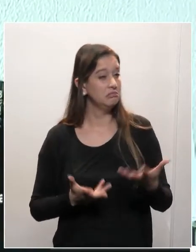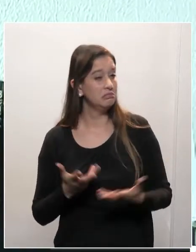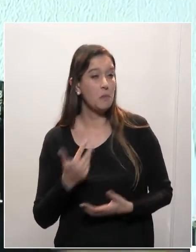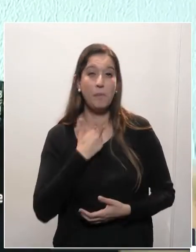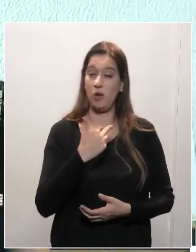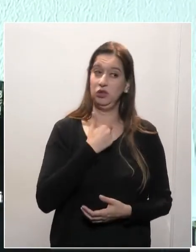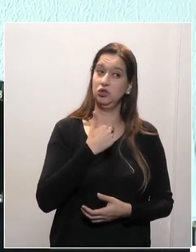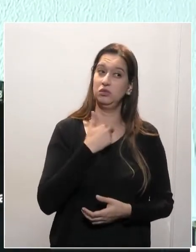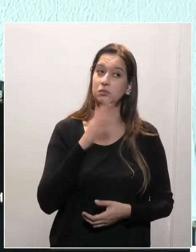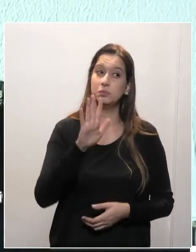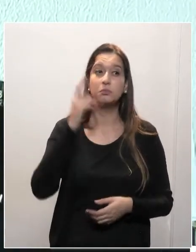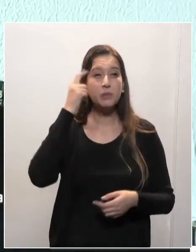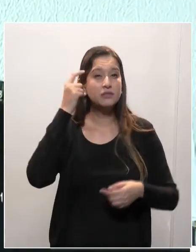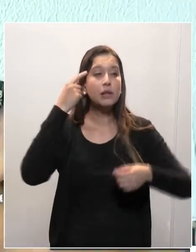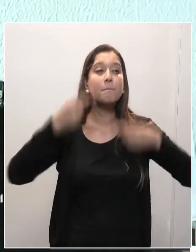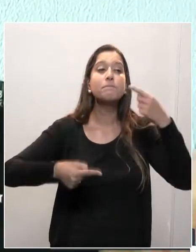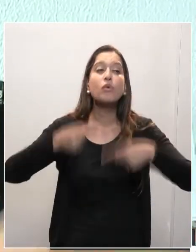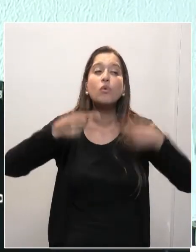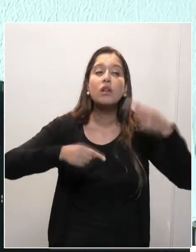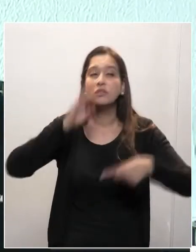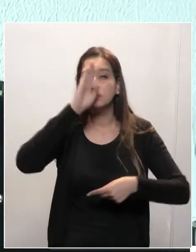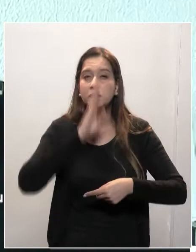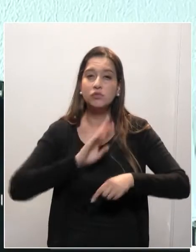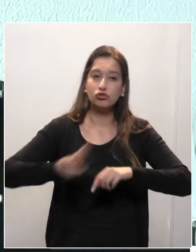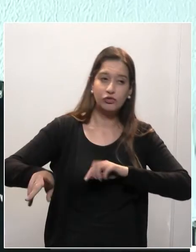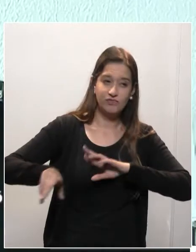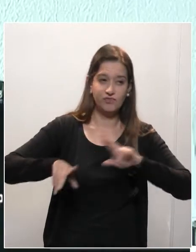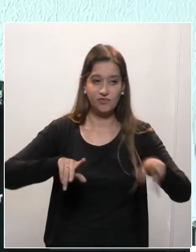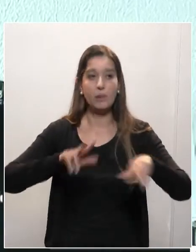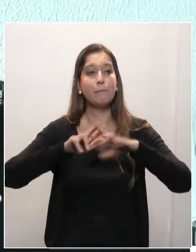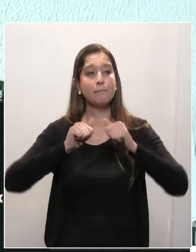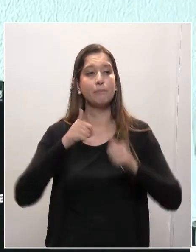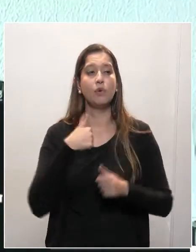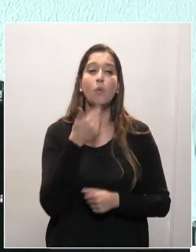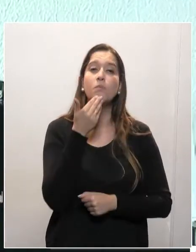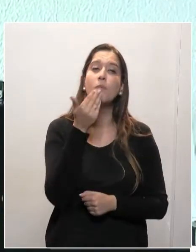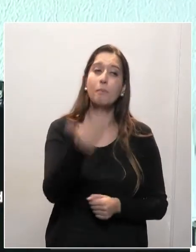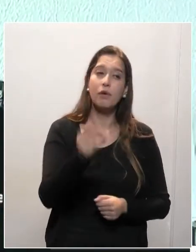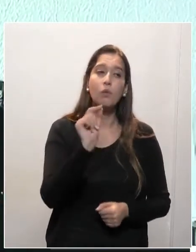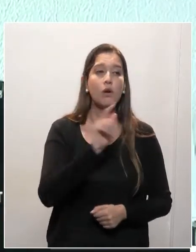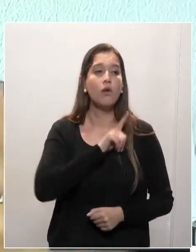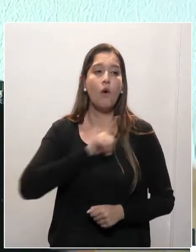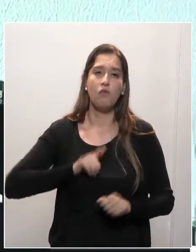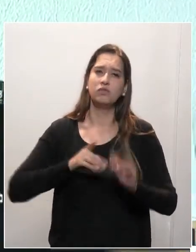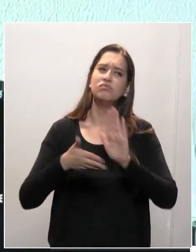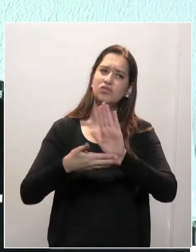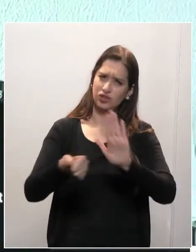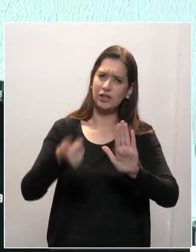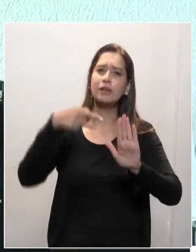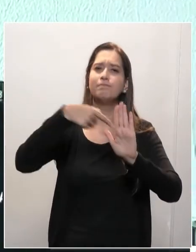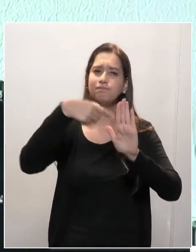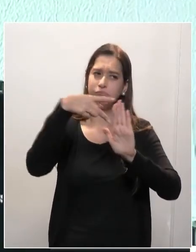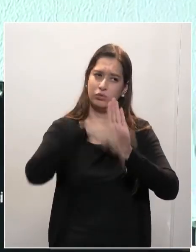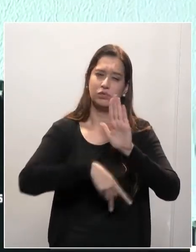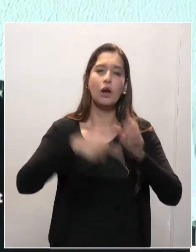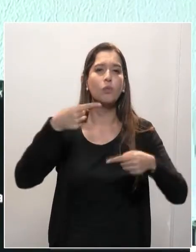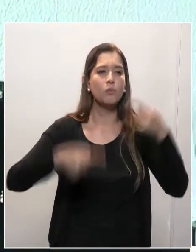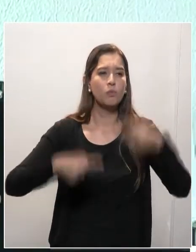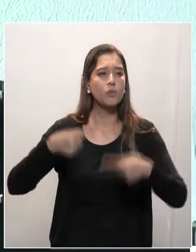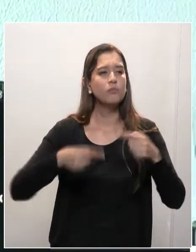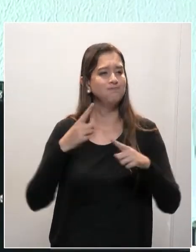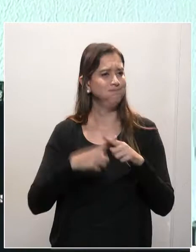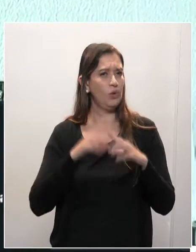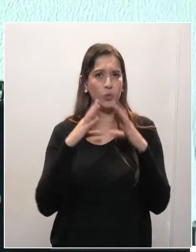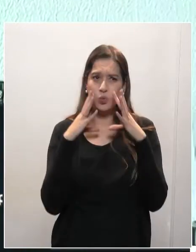pública. Por isso, eu peço, retire esse processo de pauta, governo. Discuta com todos, com mais tempo. Vamos tentar